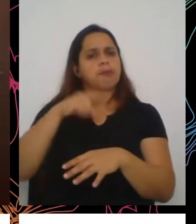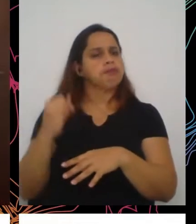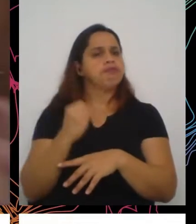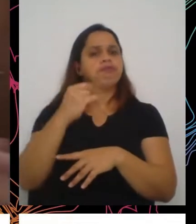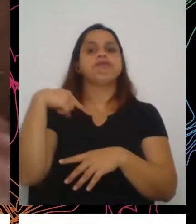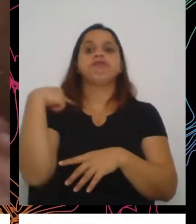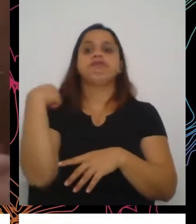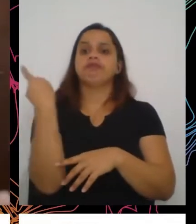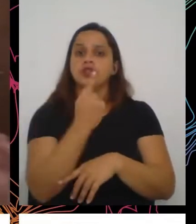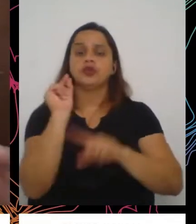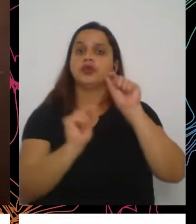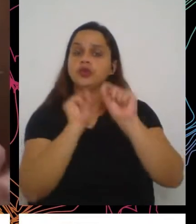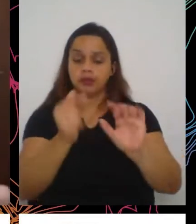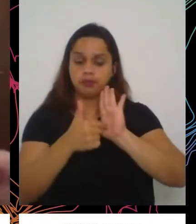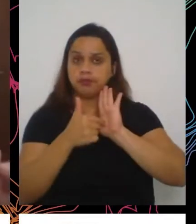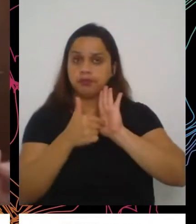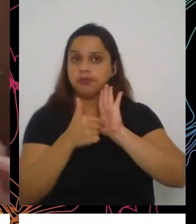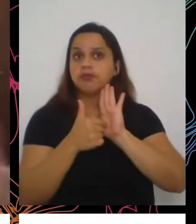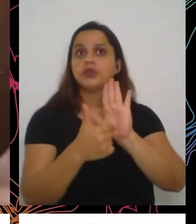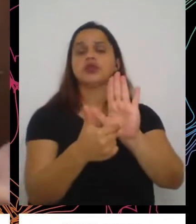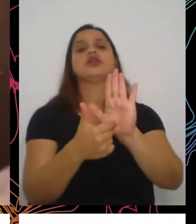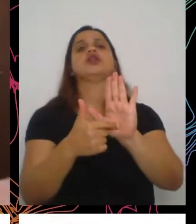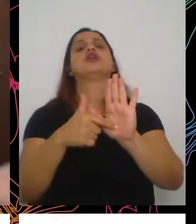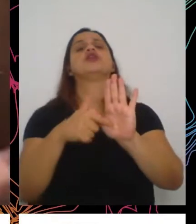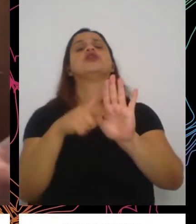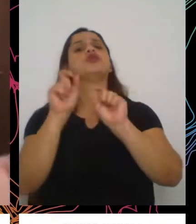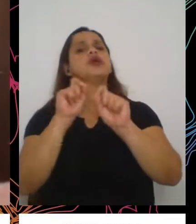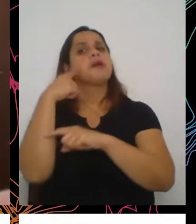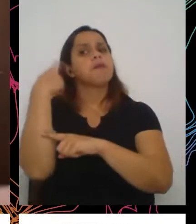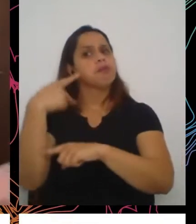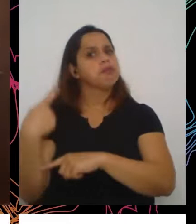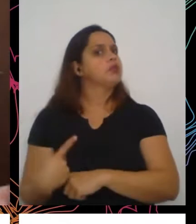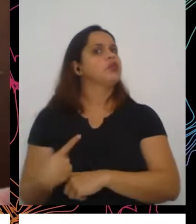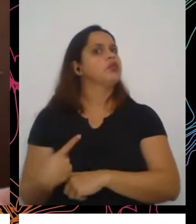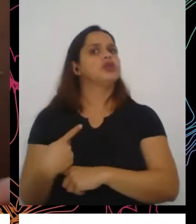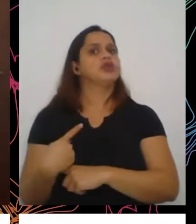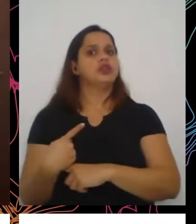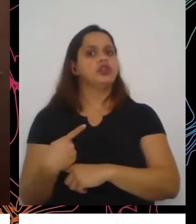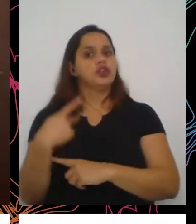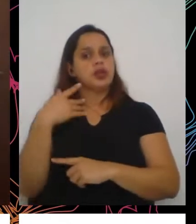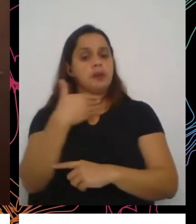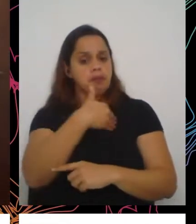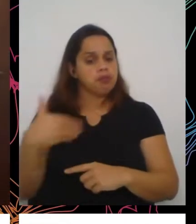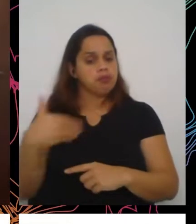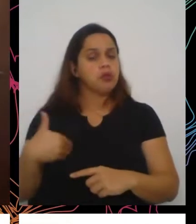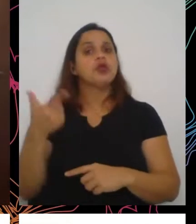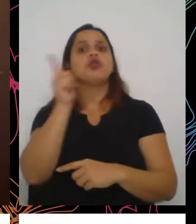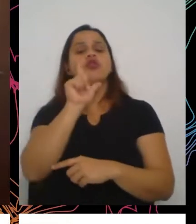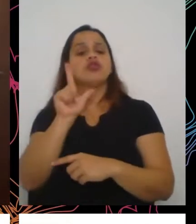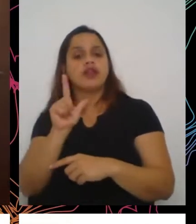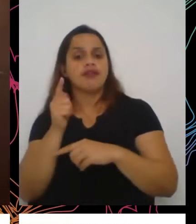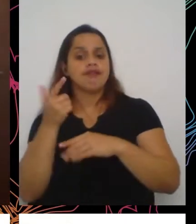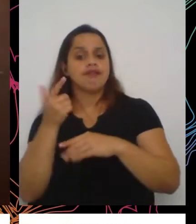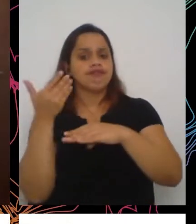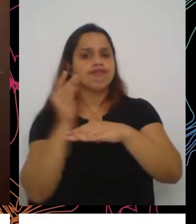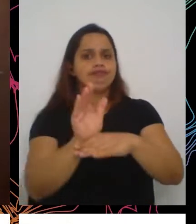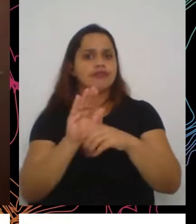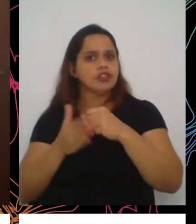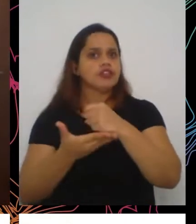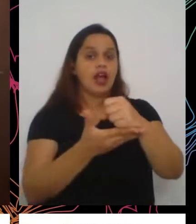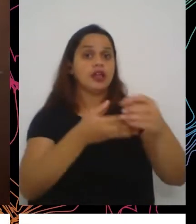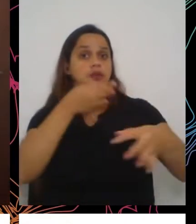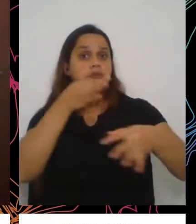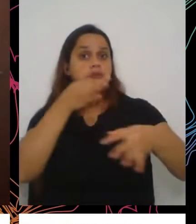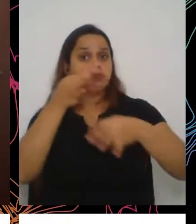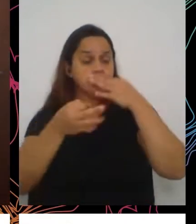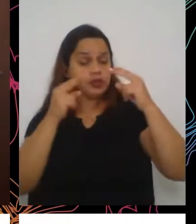elencando que políticas públicas podem dar suporte para essas ações do ponto de vista estrutural e sustentável,